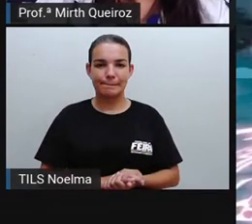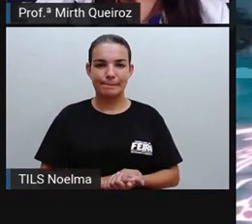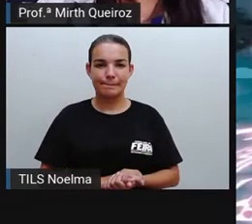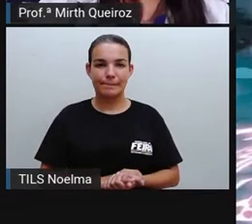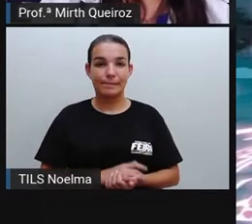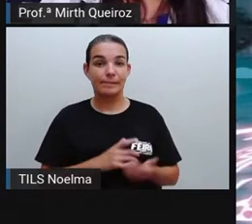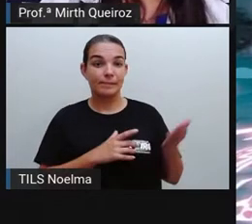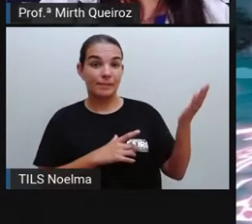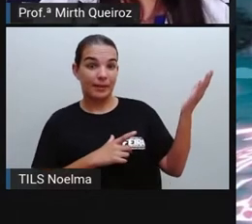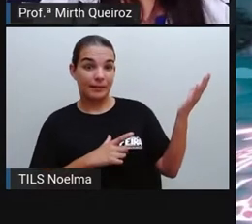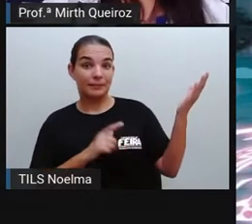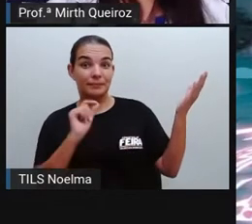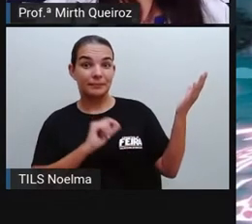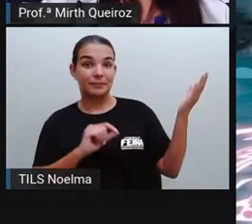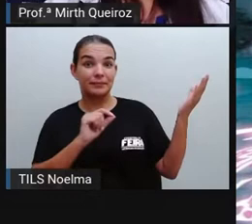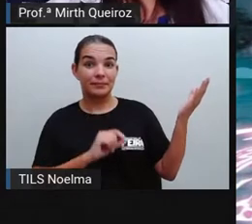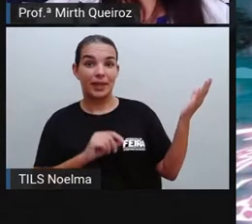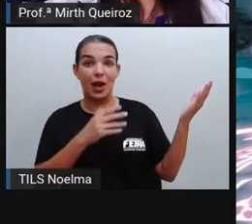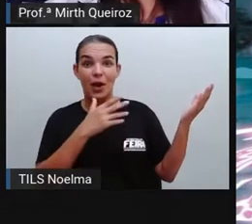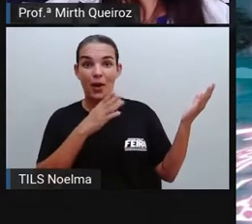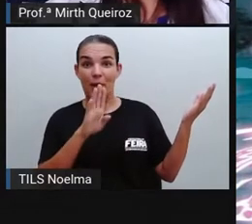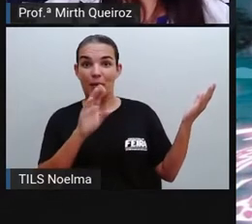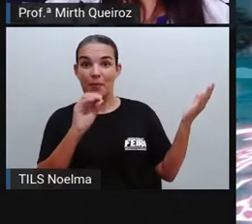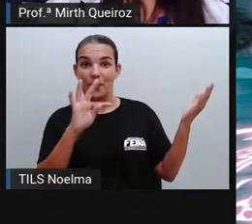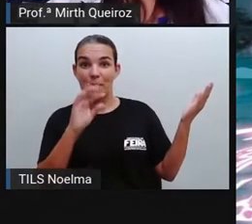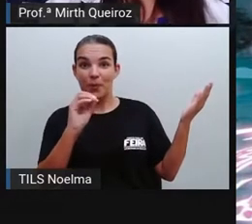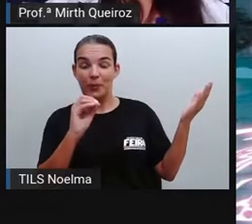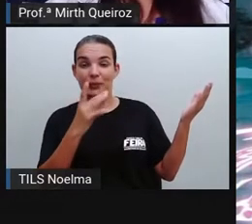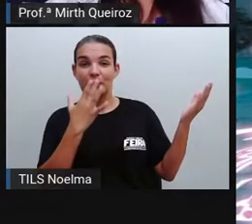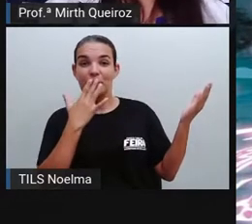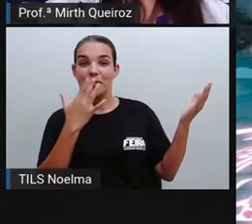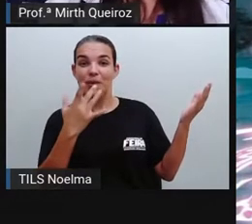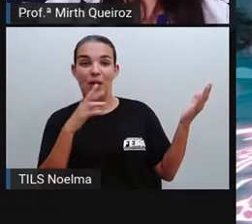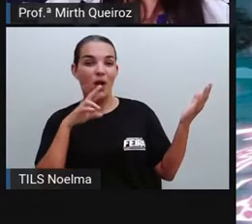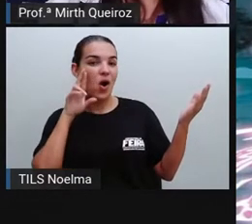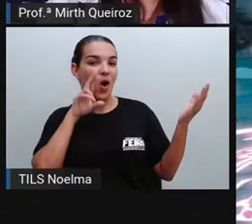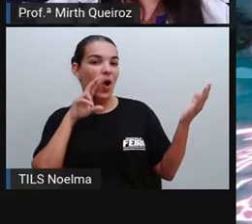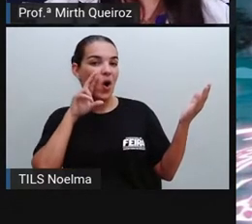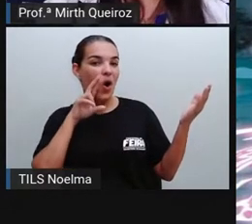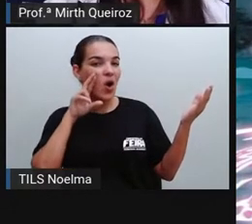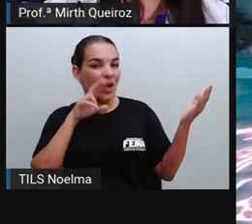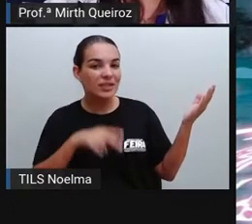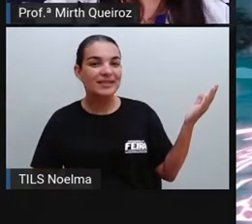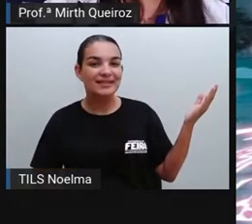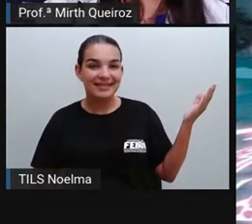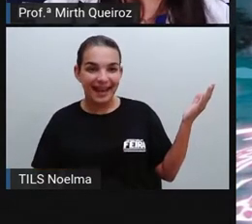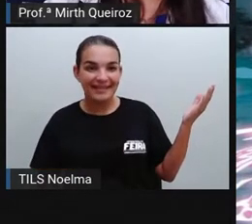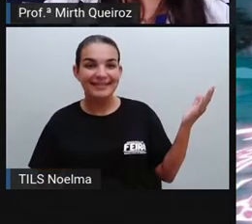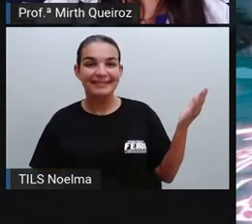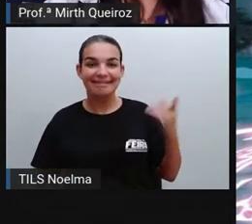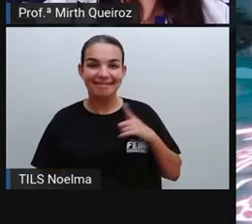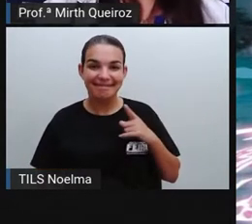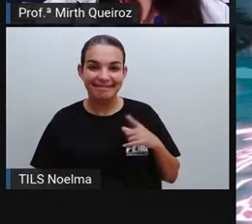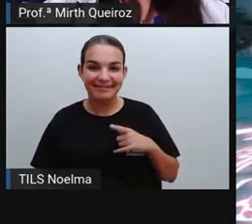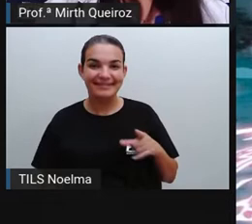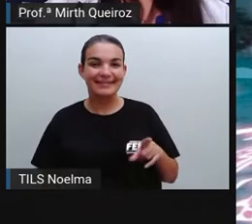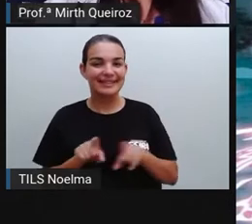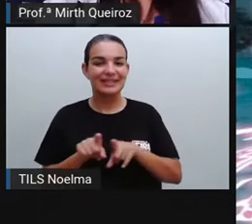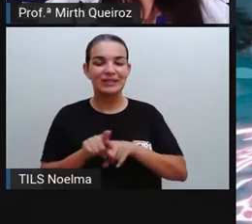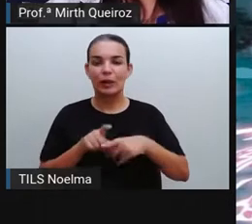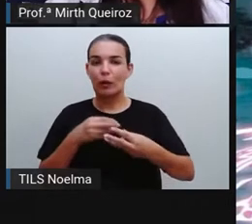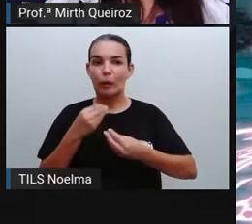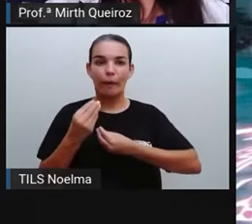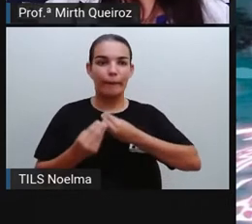Temos também a lenda do boto cor-de-rosa, que a gente vai ver daqui a pouquinho um vídeo sobre esse